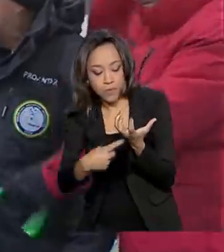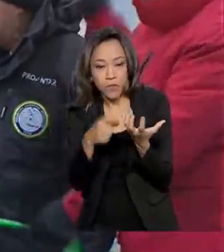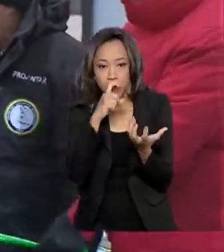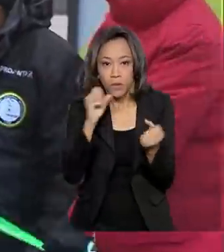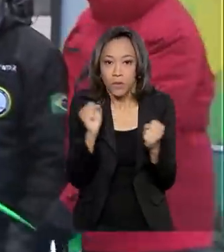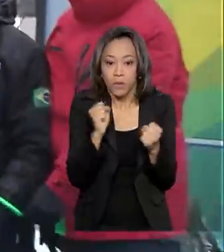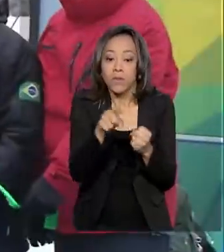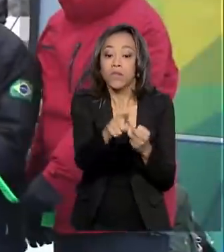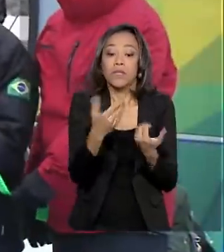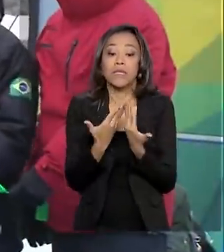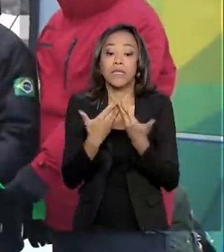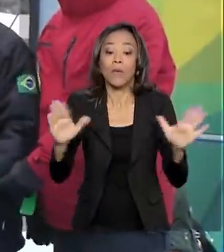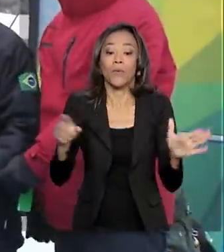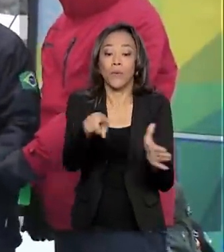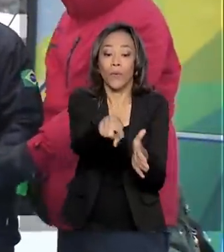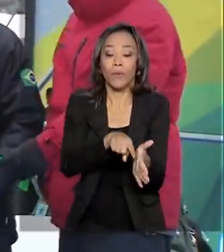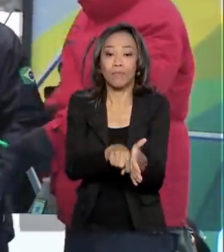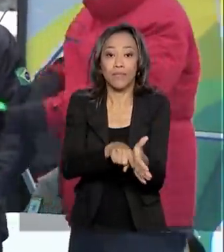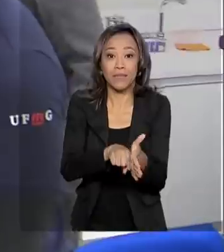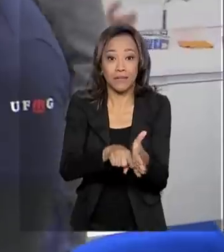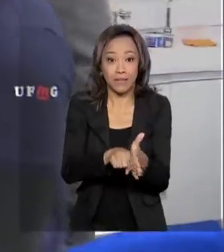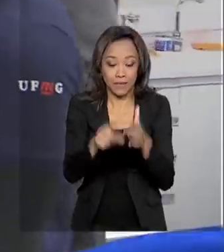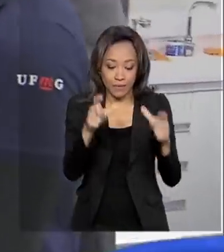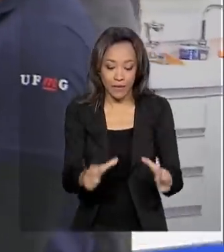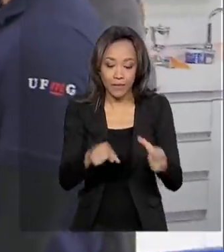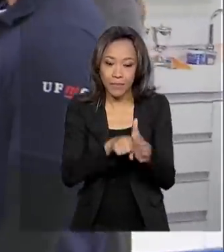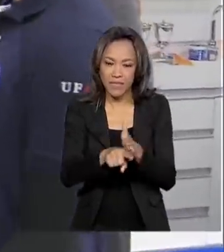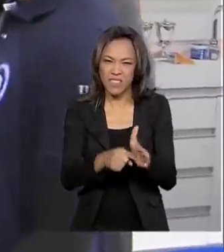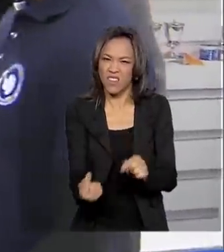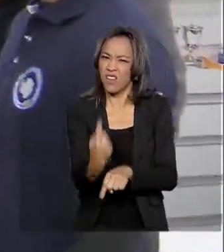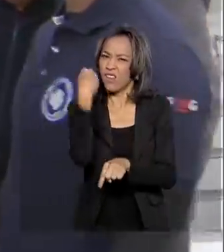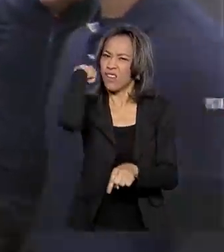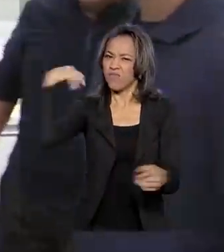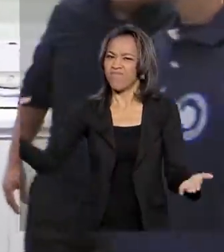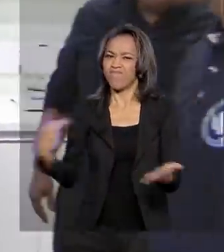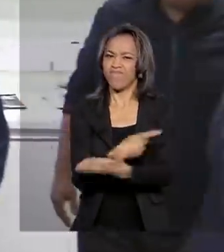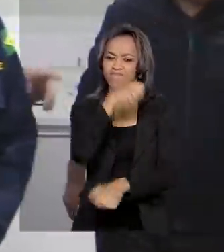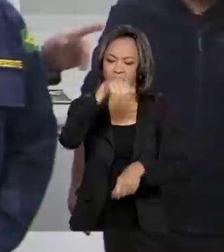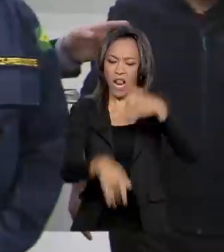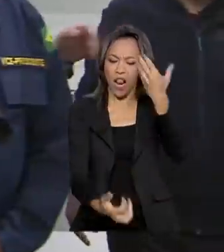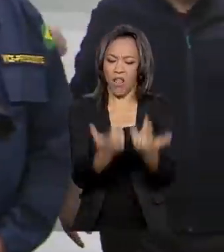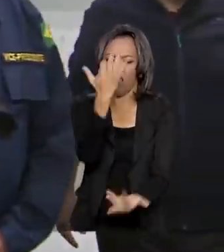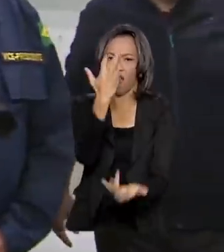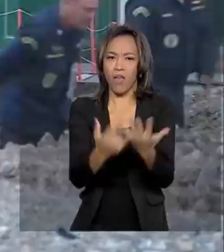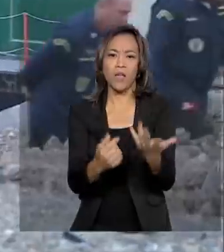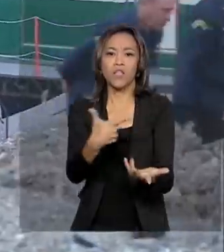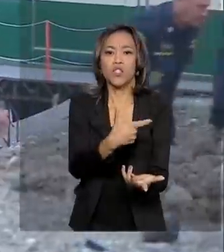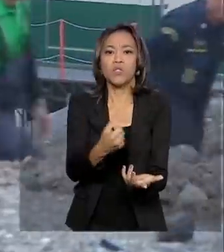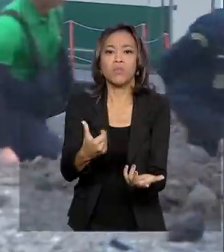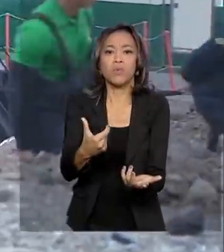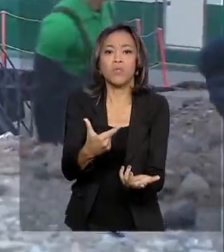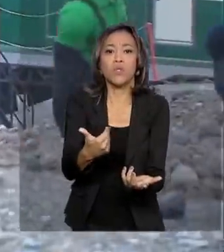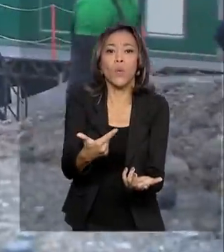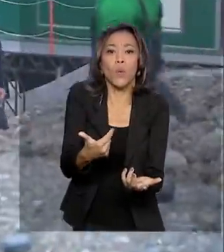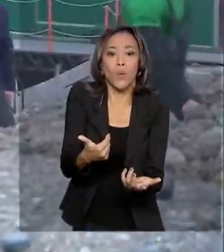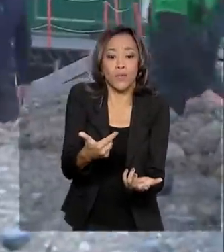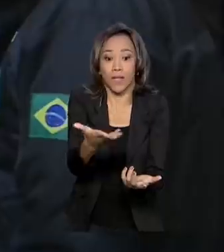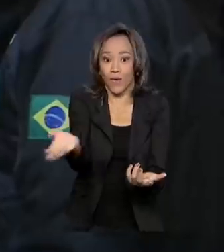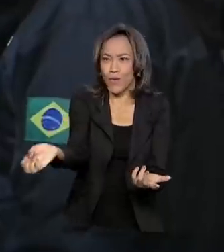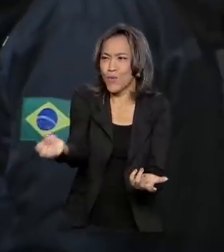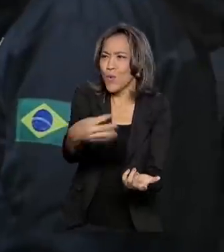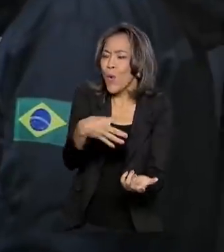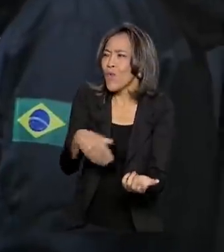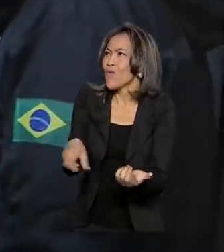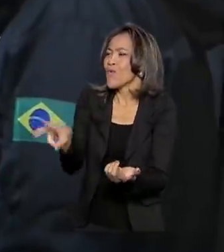a Estação Comandante Ferraz. A estrutura anterior havia sido destruída por um incêndio em 2012. Agora, com as instalações novinhas,